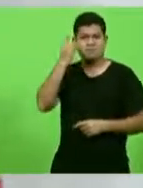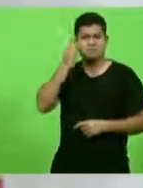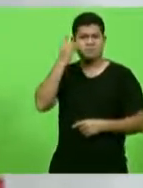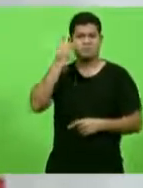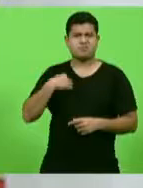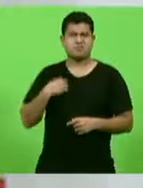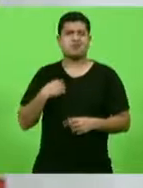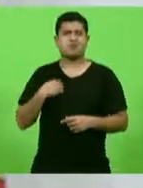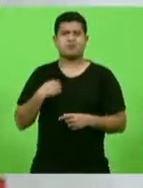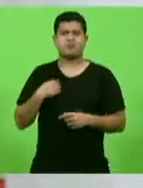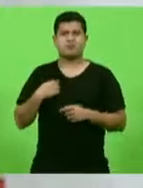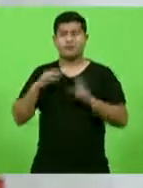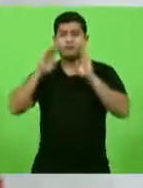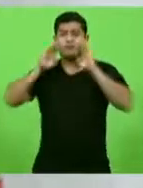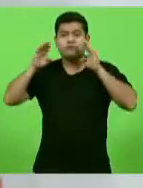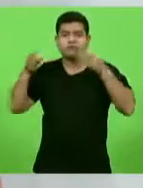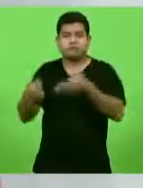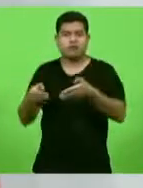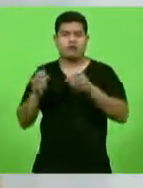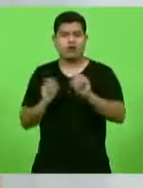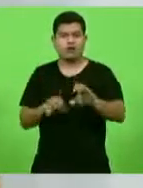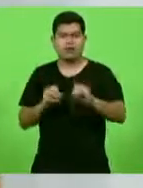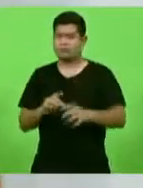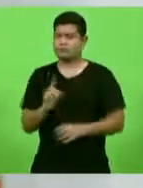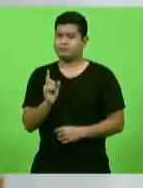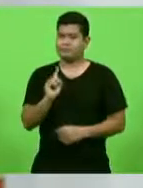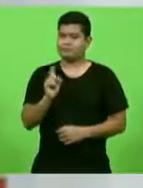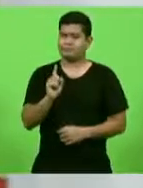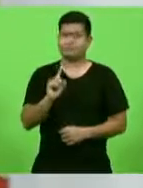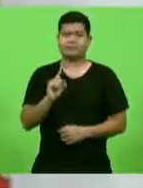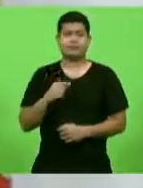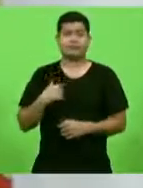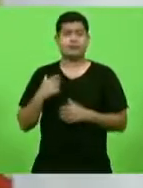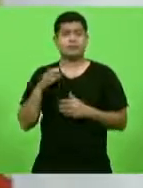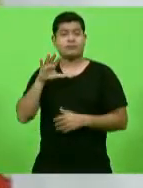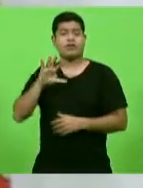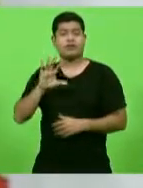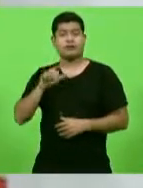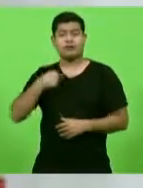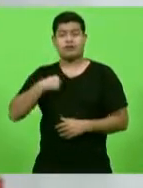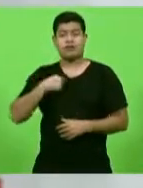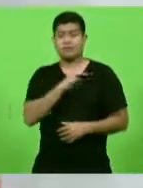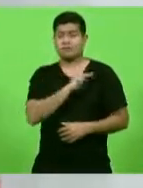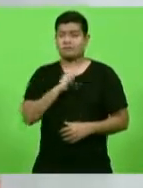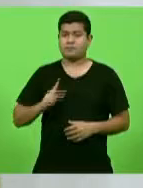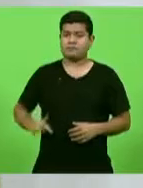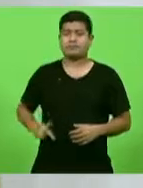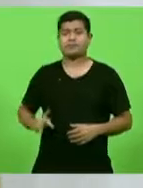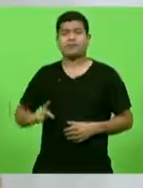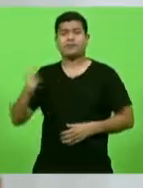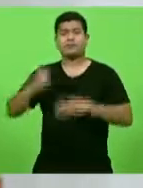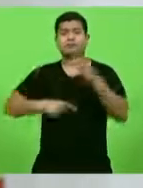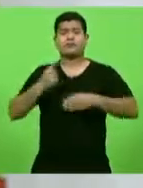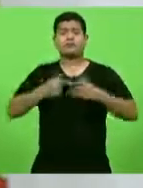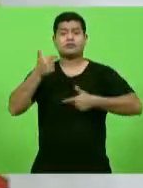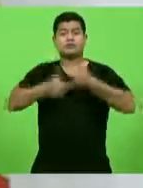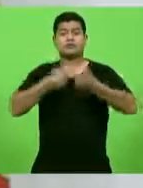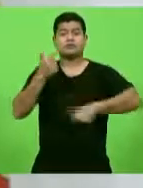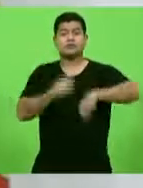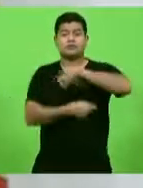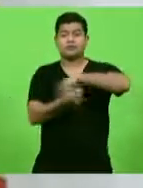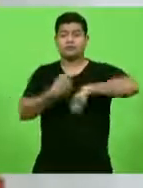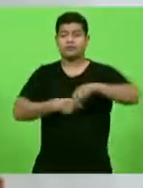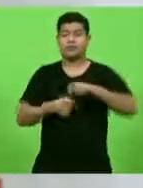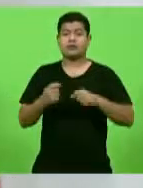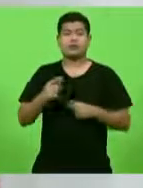especializado em educação, mas presido a Comissão de Trabalho, Administração e Serviço Público, e é no